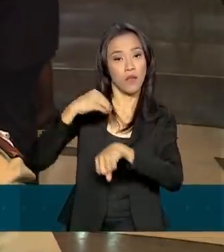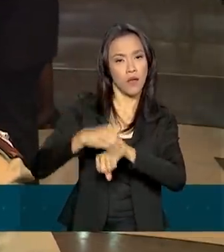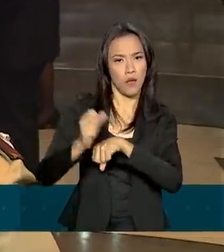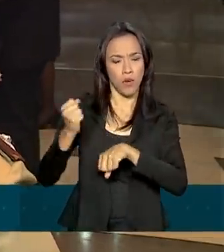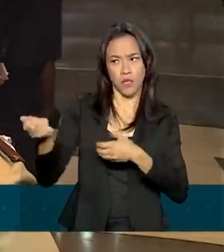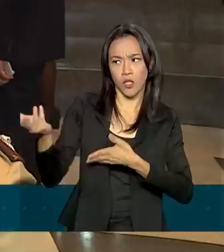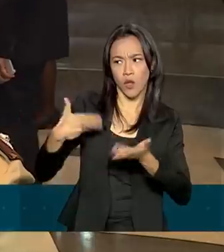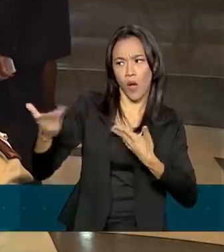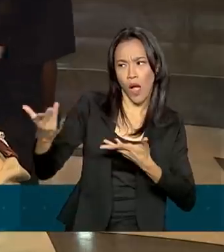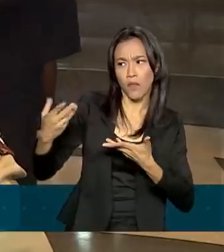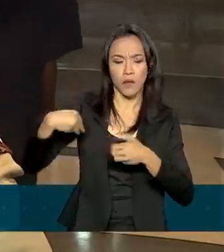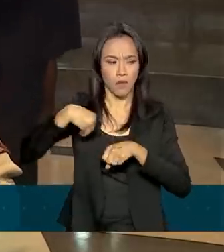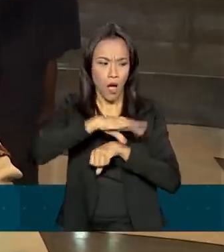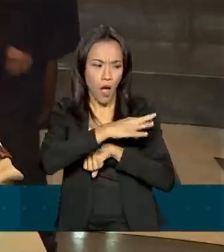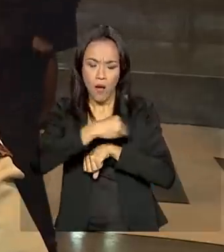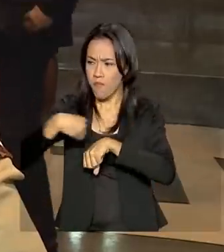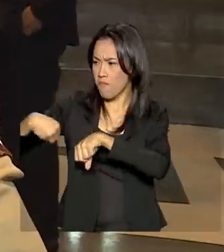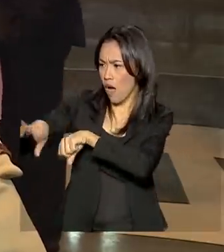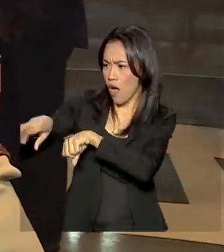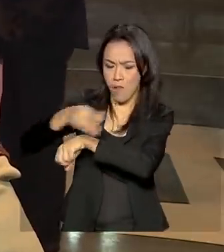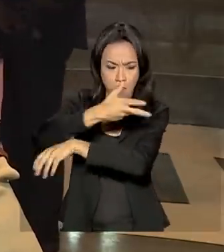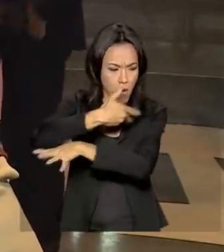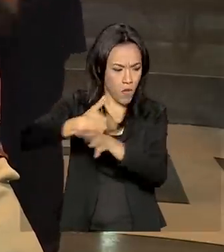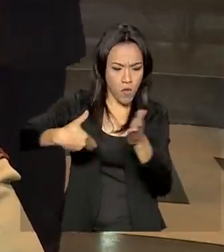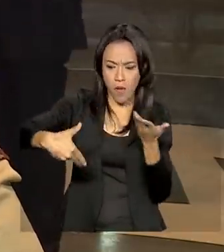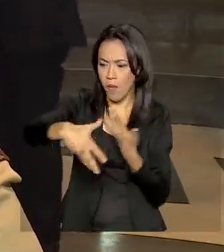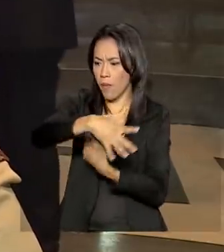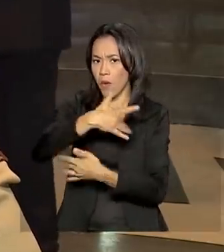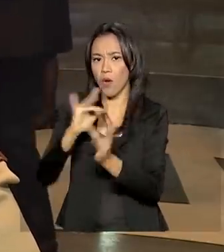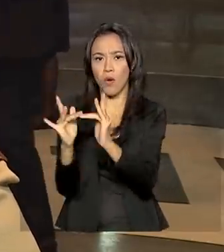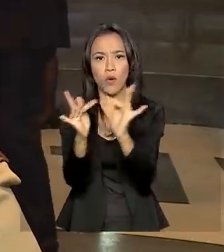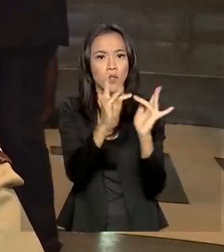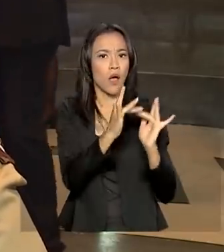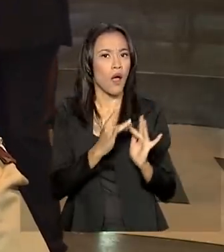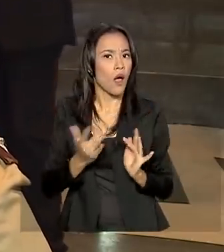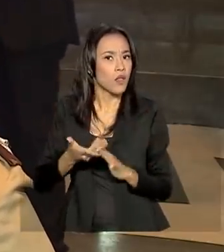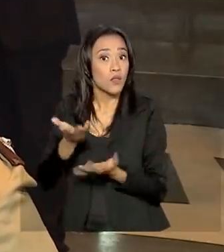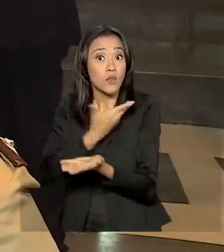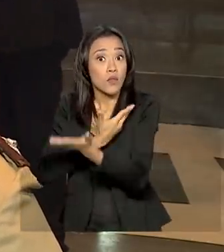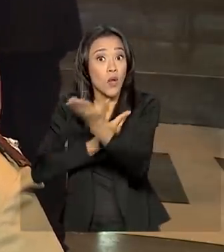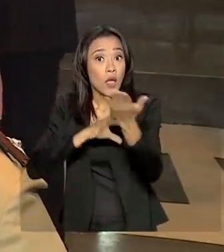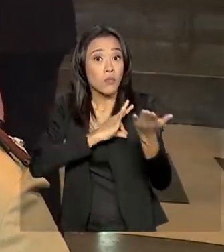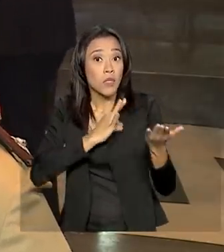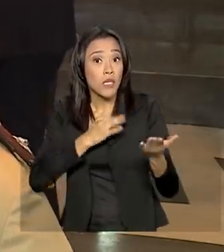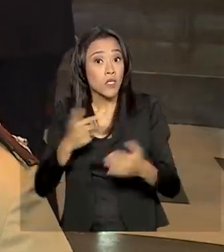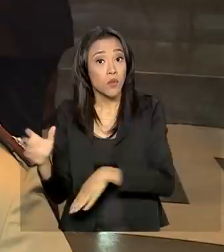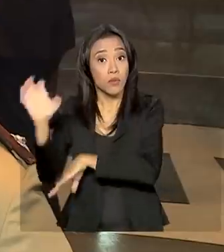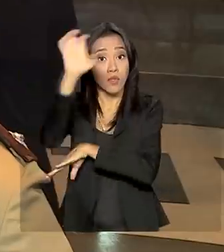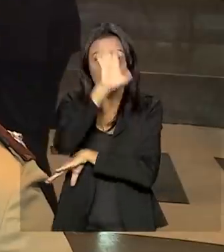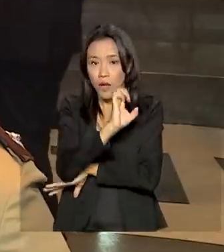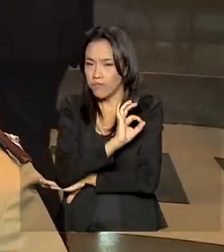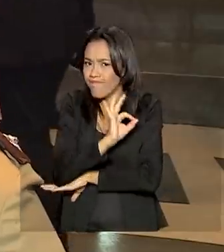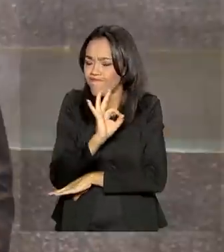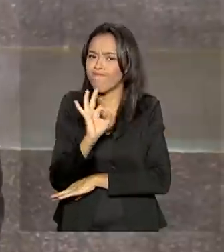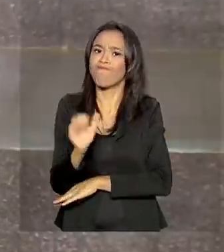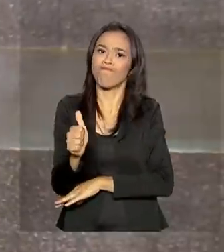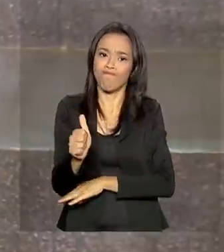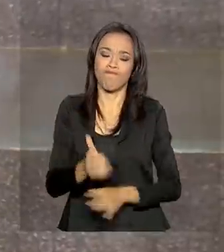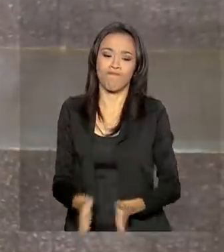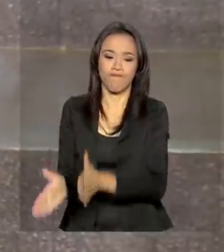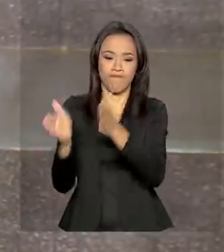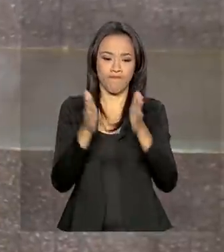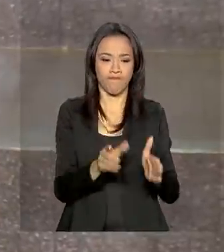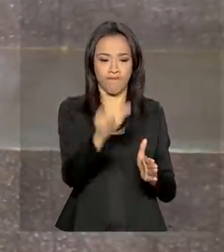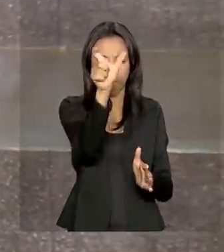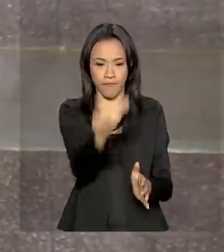trocadas, elas podem ser alinhadas. Esse contato com os outros colegas de outros estados pode ser feito de uma forma mais preeminente. O vice